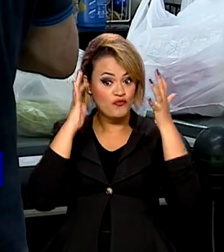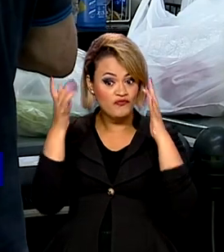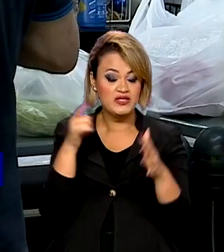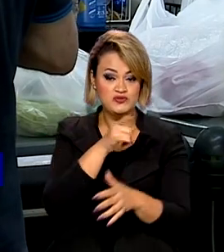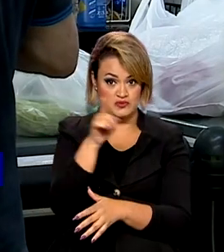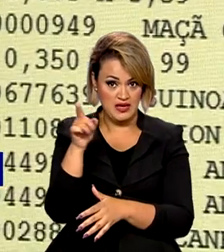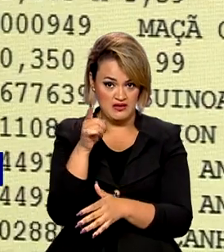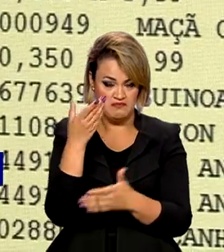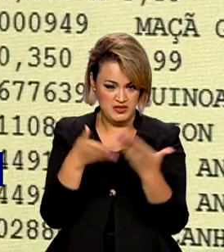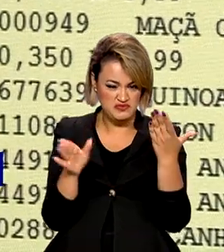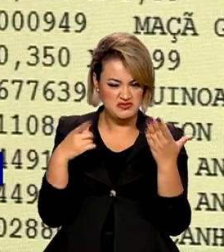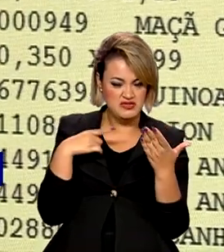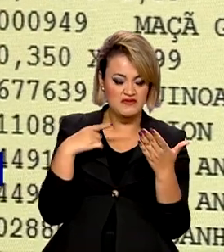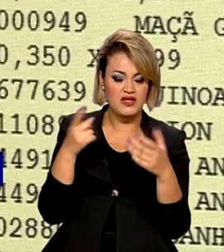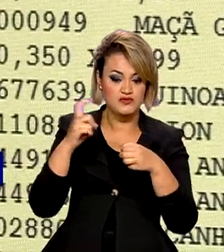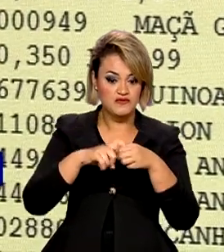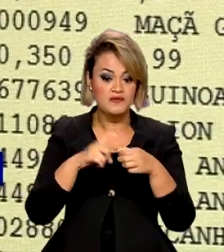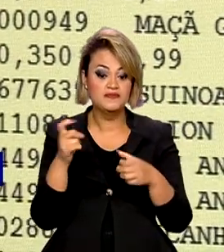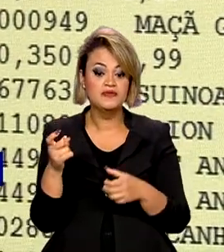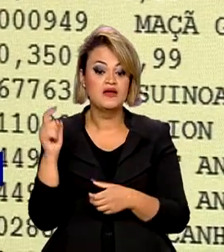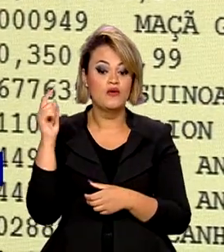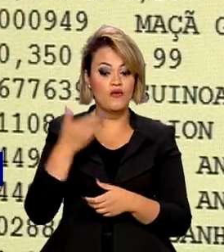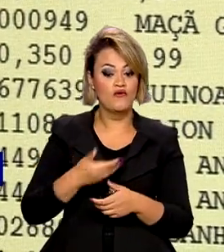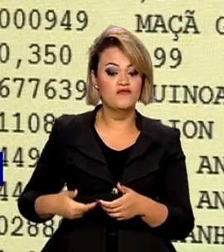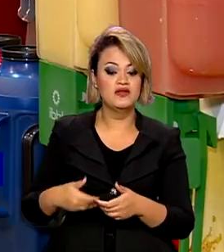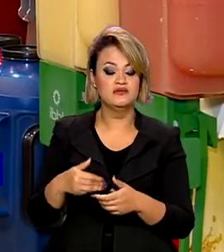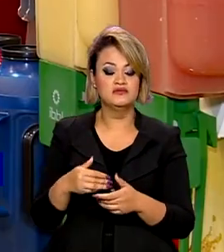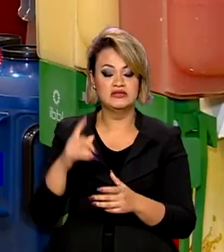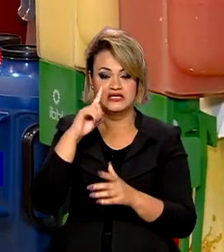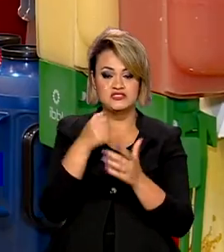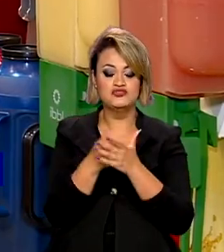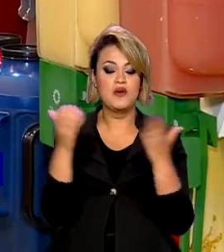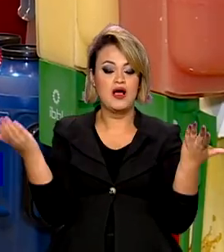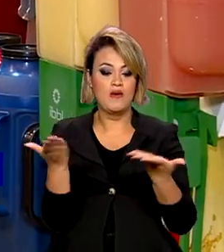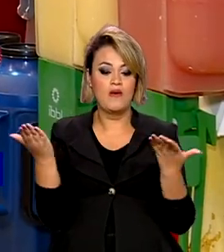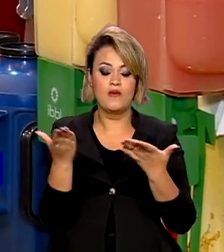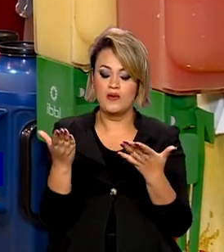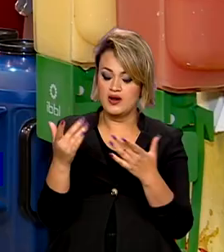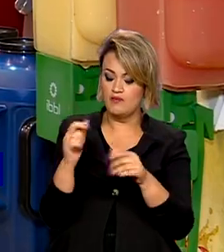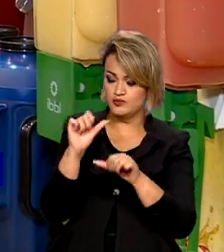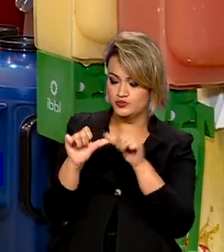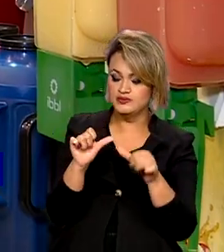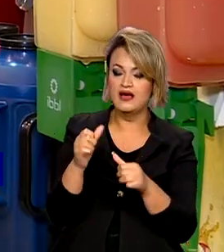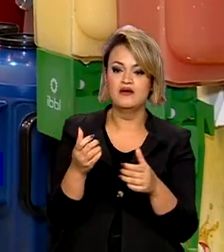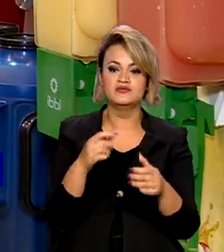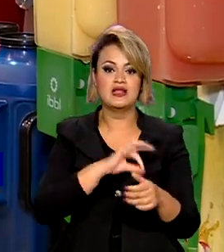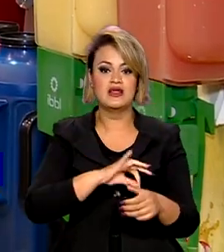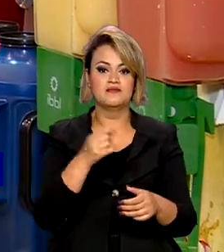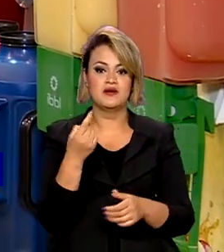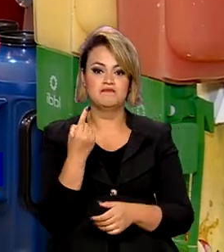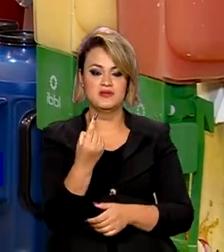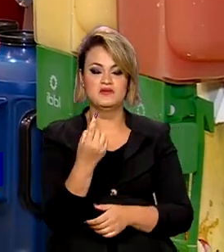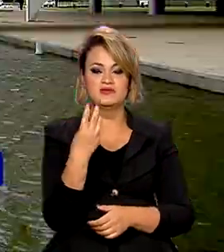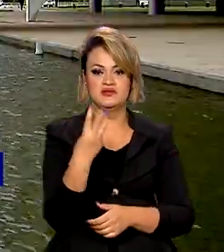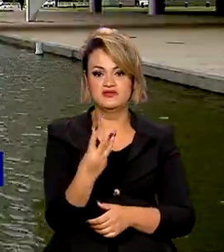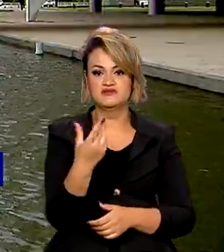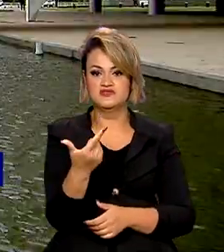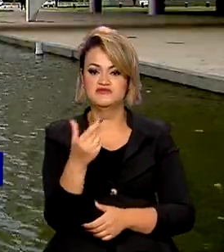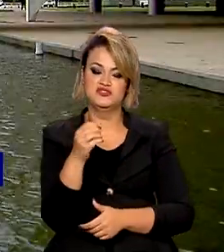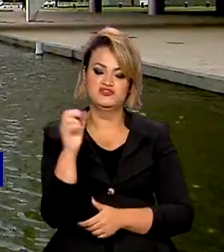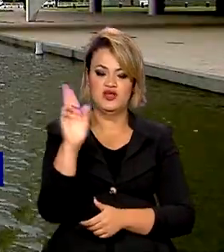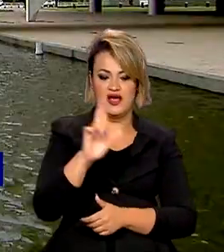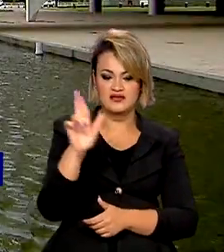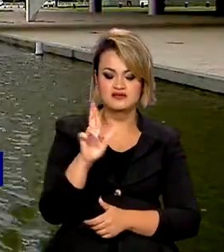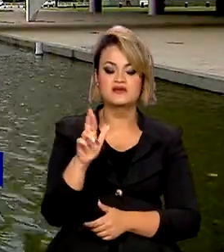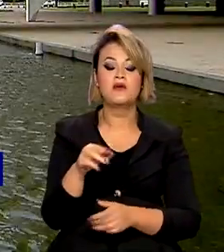ganho real no salário mínimo, o governo decidiu, neste primeiro momento, reajustá-lo para R$.320,00 por